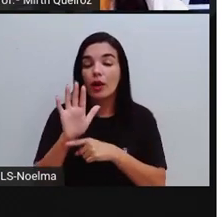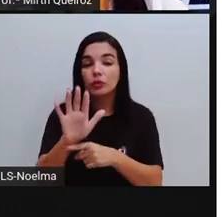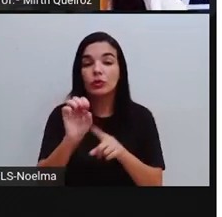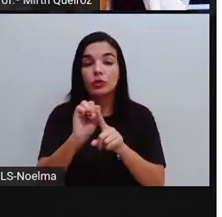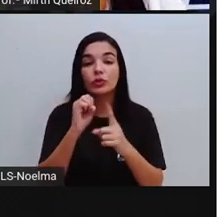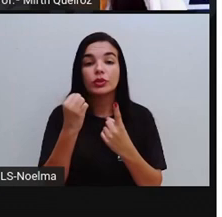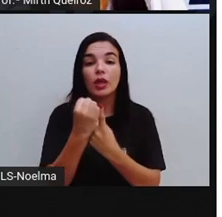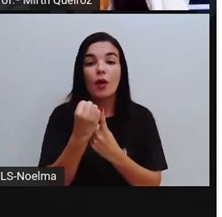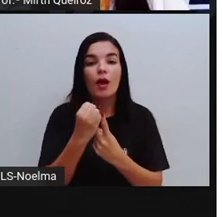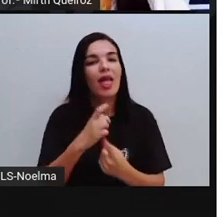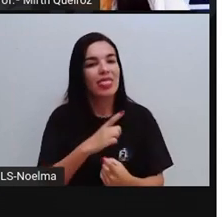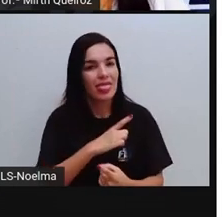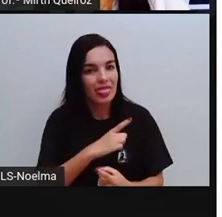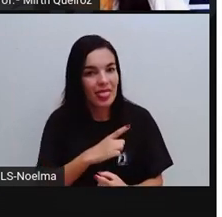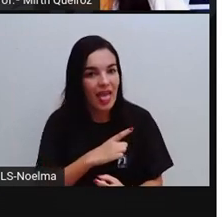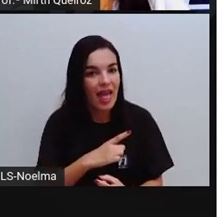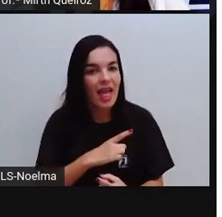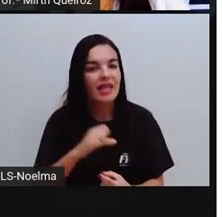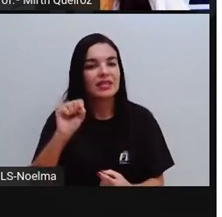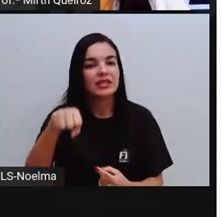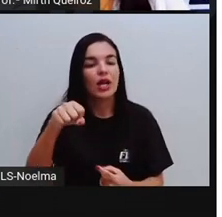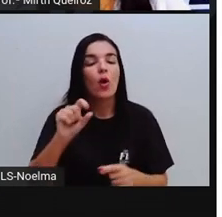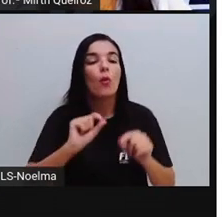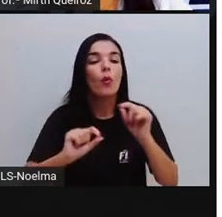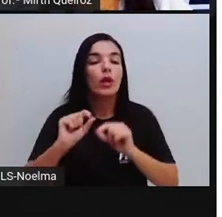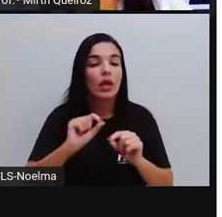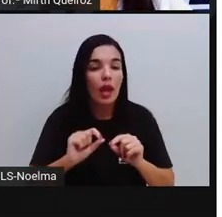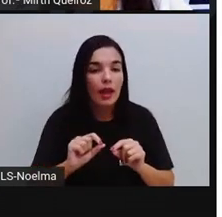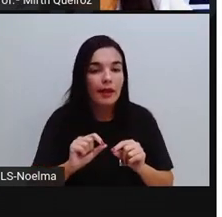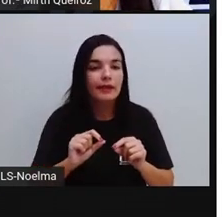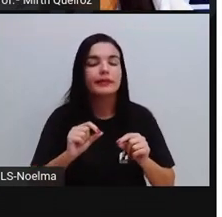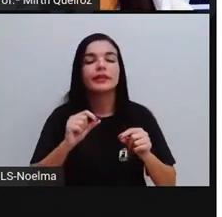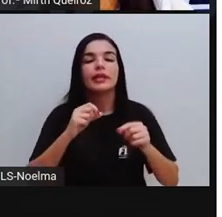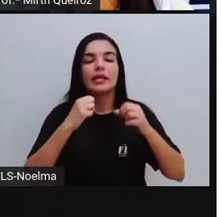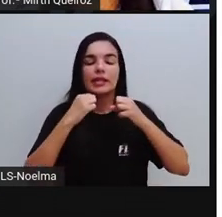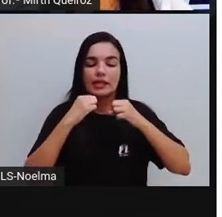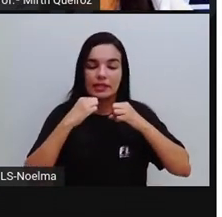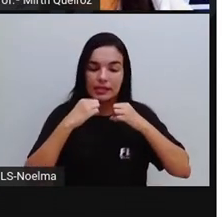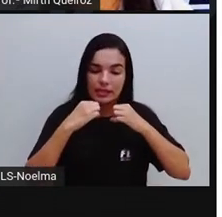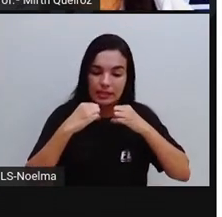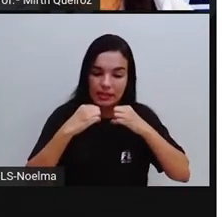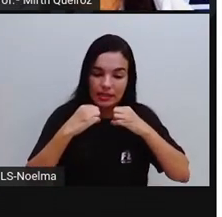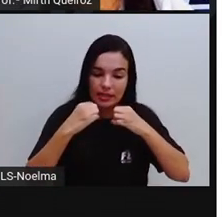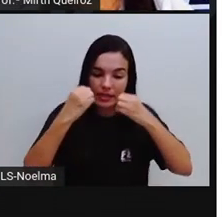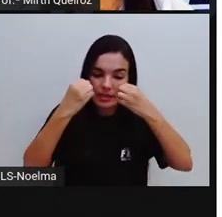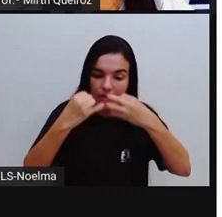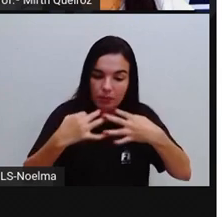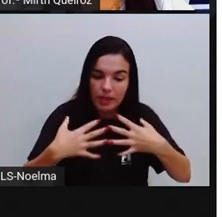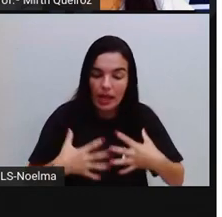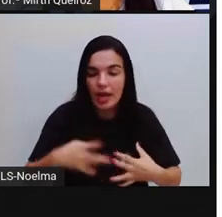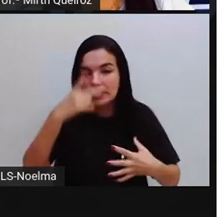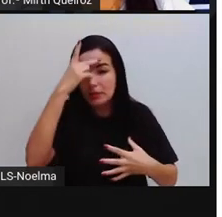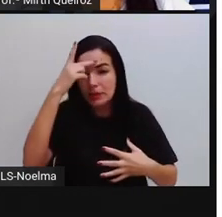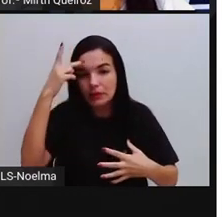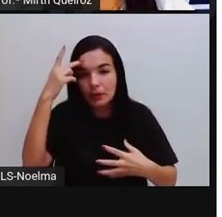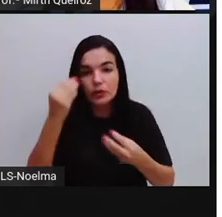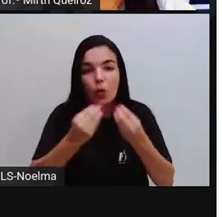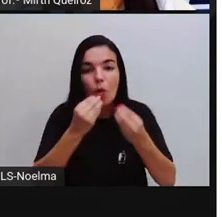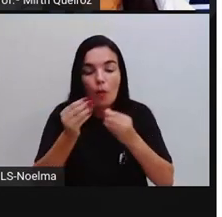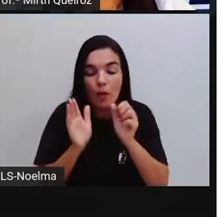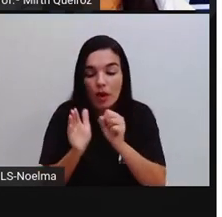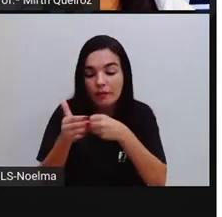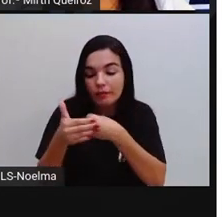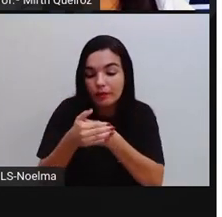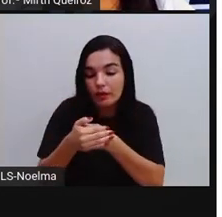sim, uma intencionalidade ao se realizar esse tipo de campanha, que seria o quê? A prevenção, a própria prevenção aí contra